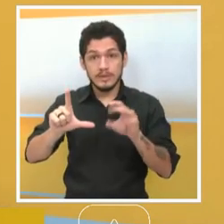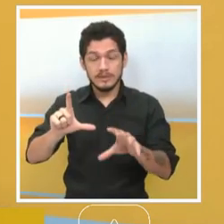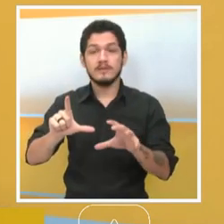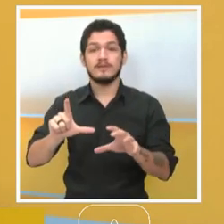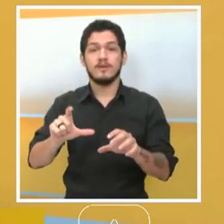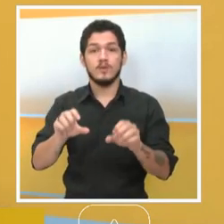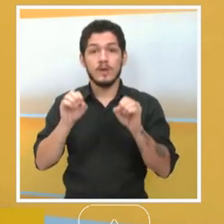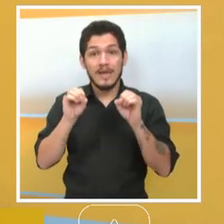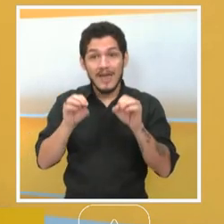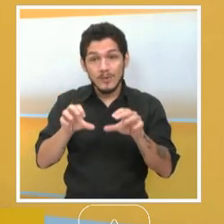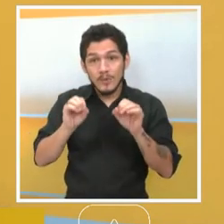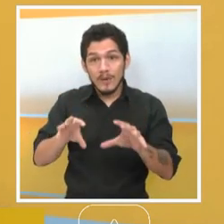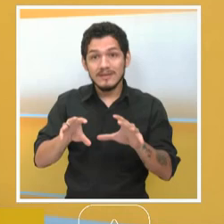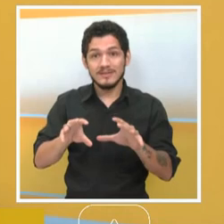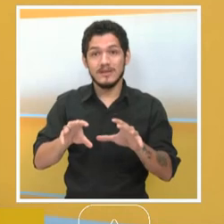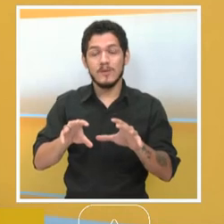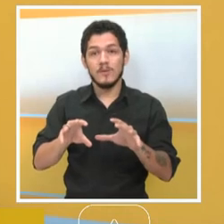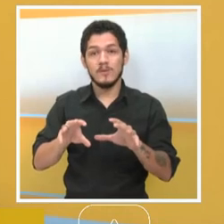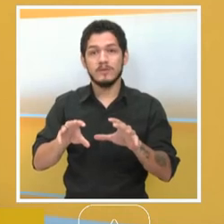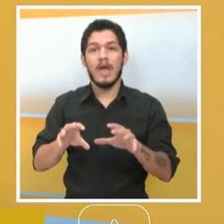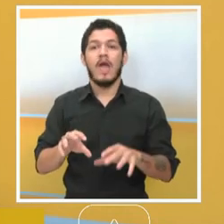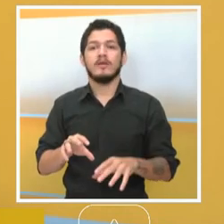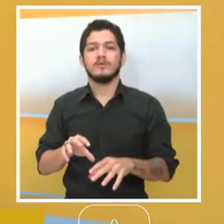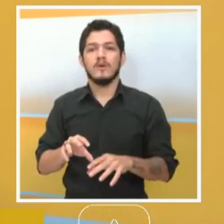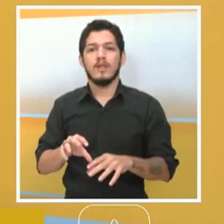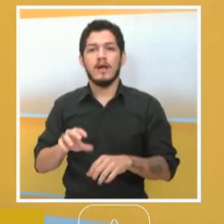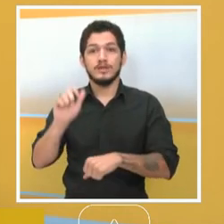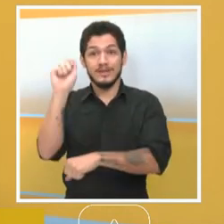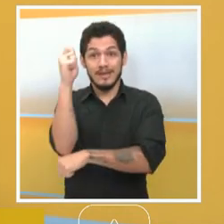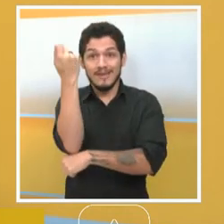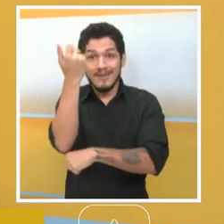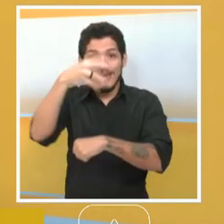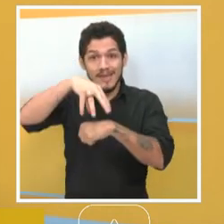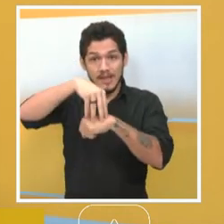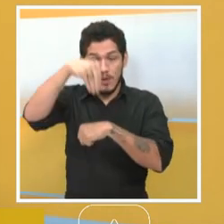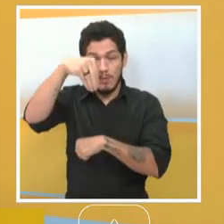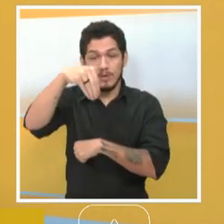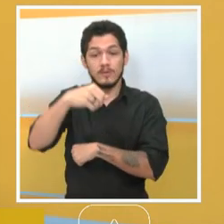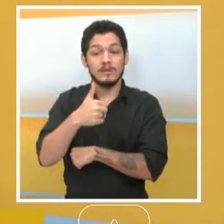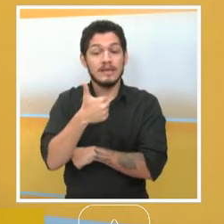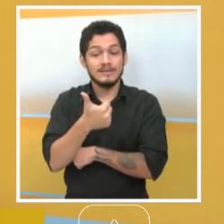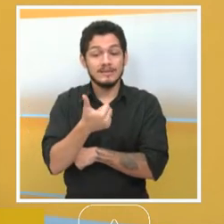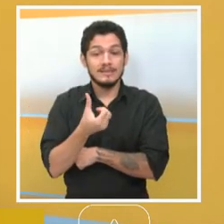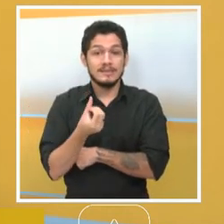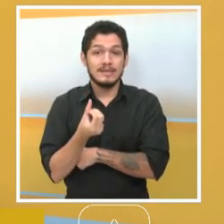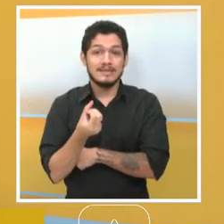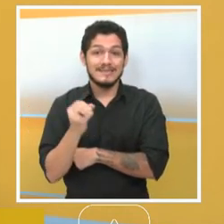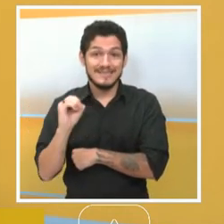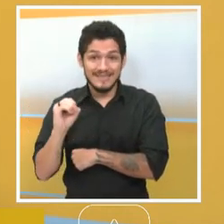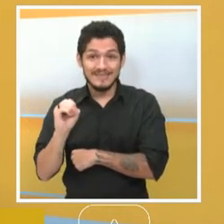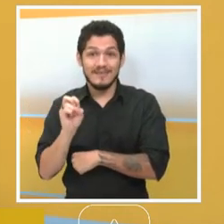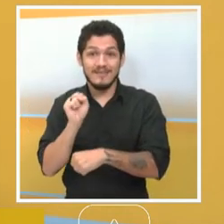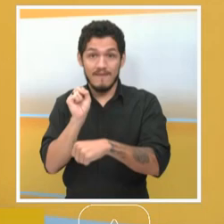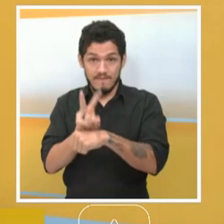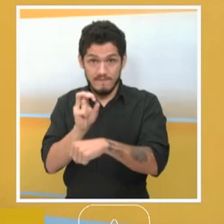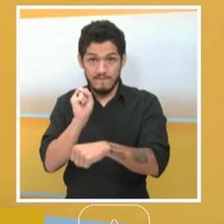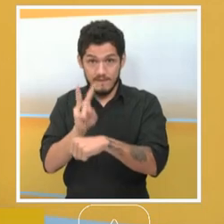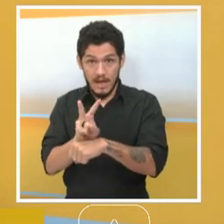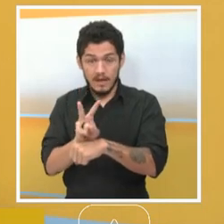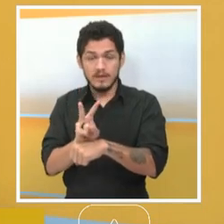educação escolar quilombola está ofertando 160 vagas. Dessas 160